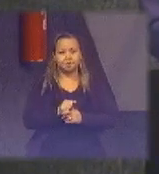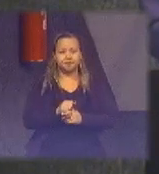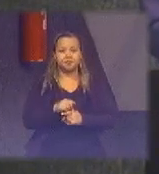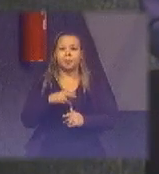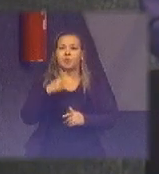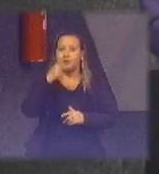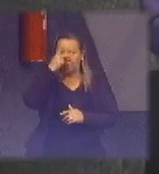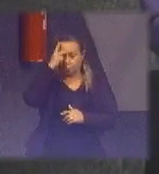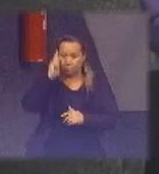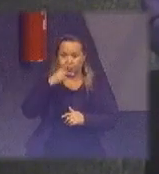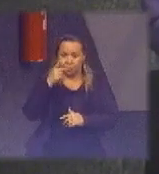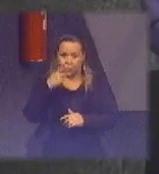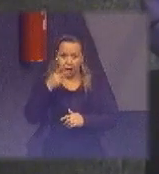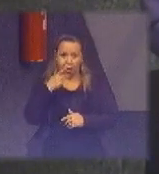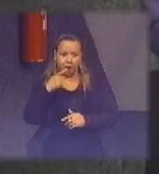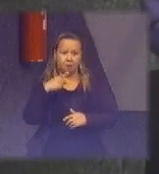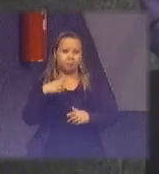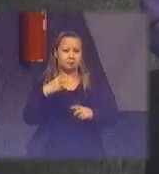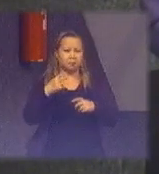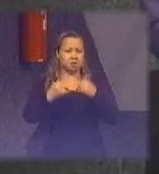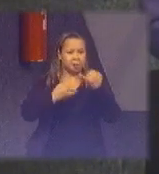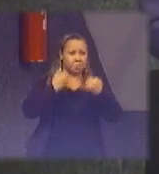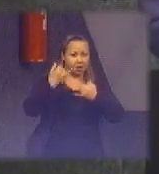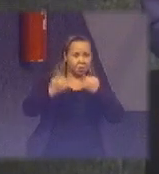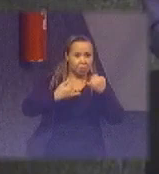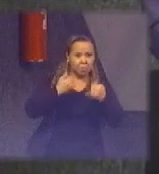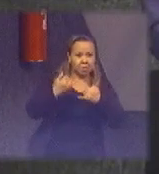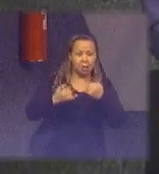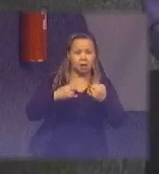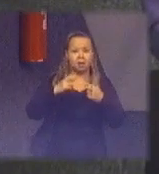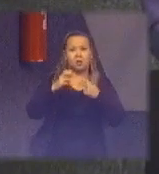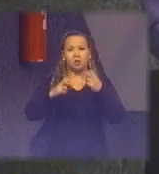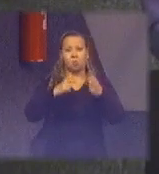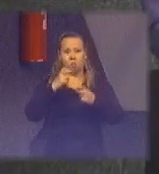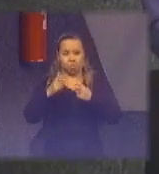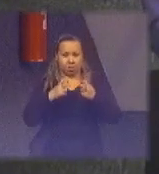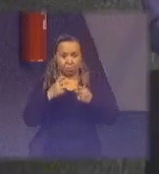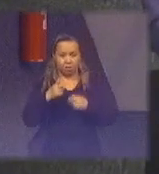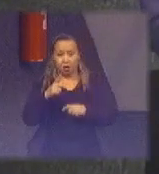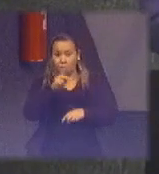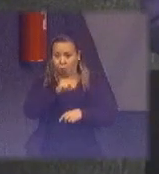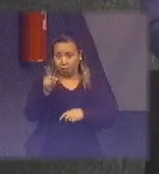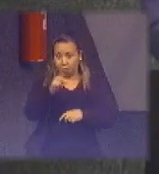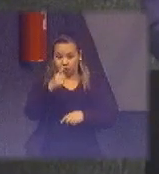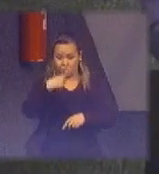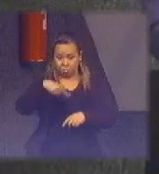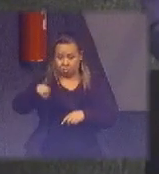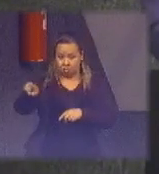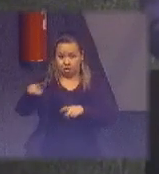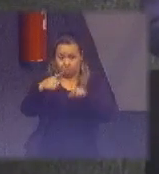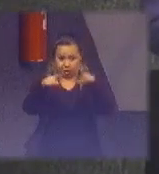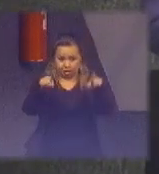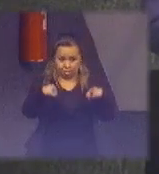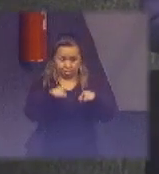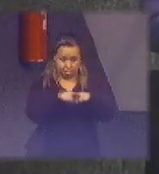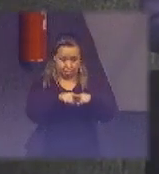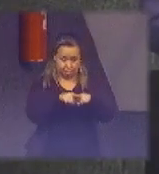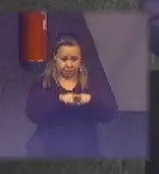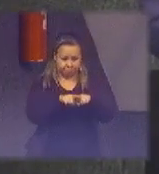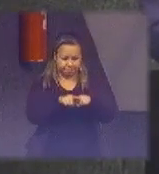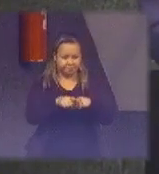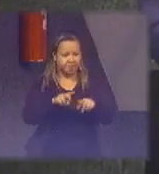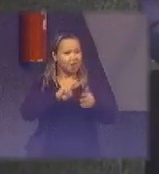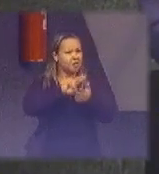na escola, os colegas saíam da sala, a professora saía da sala, e, já em várias situações, ela chegou a ficar